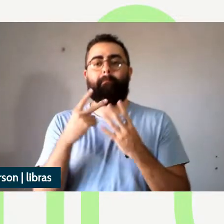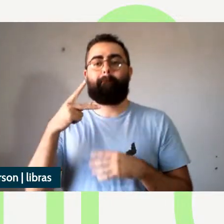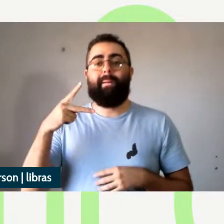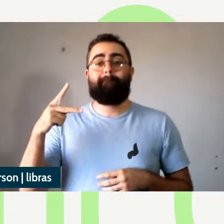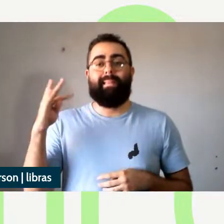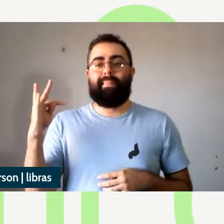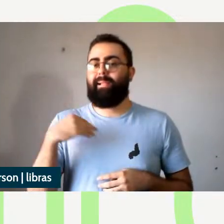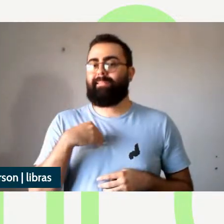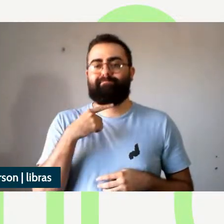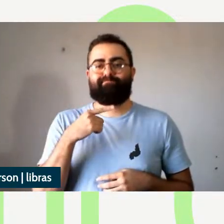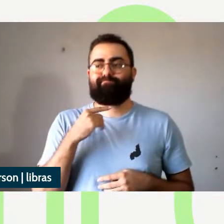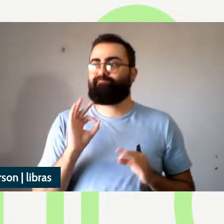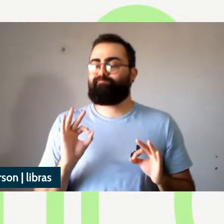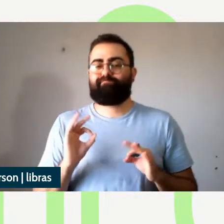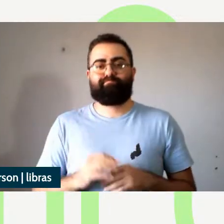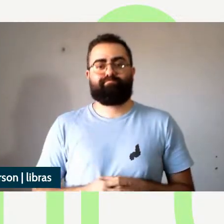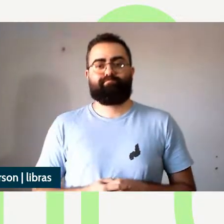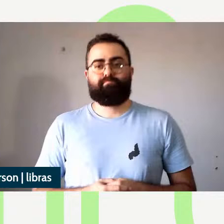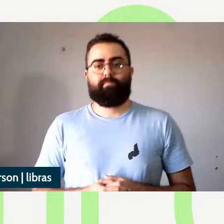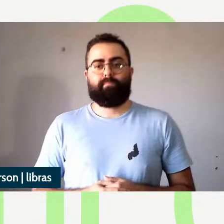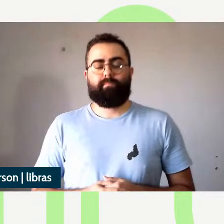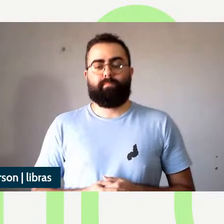vamos tentar tentar aqui